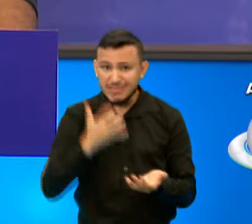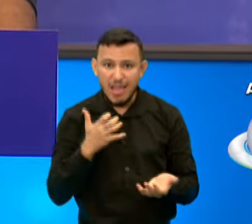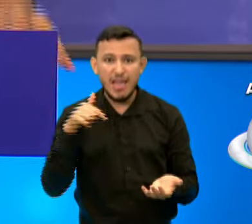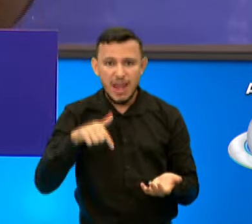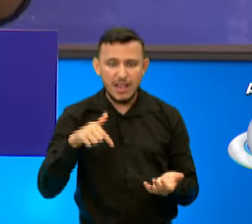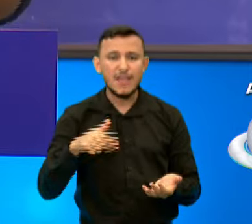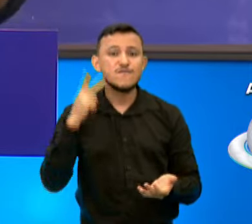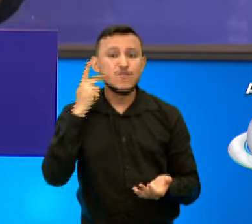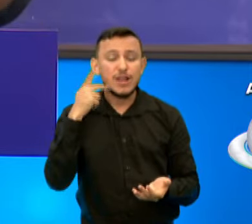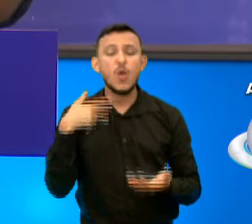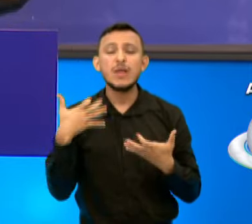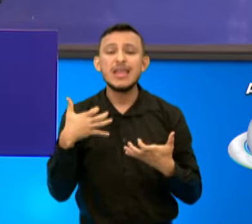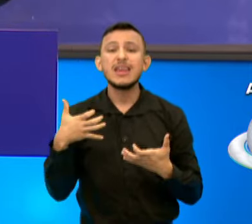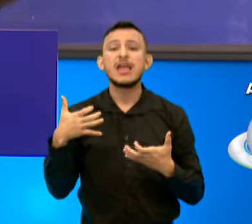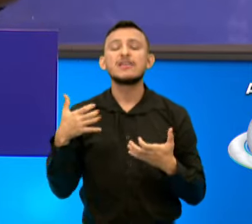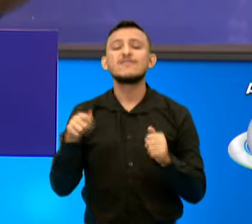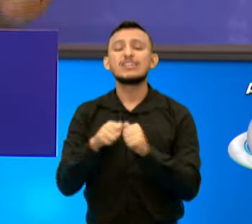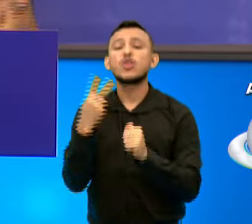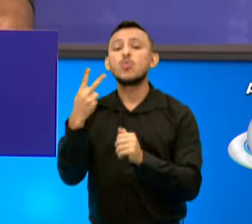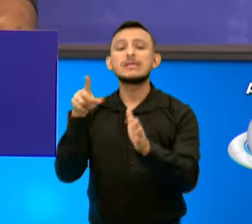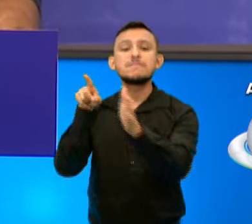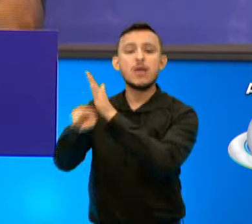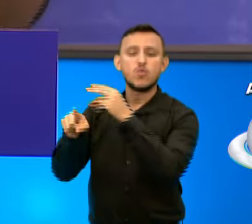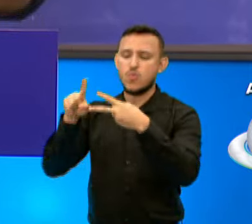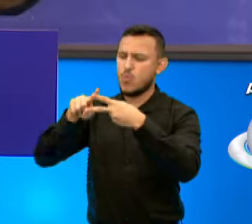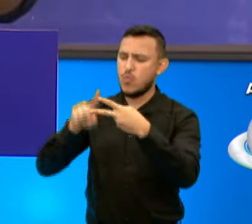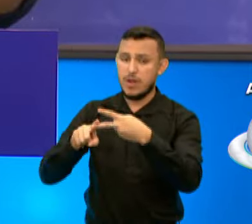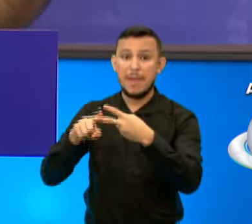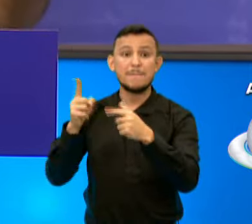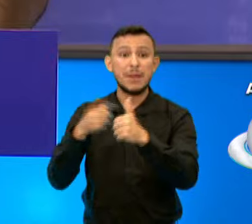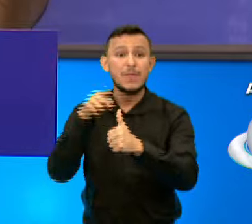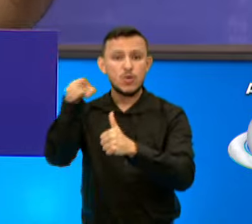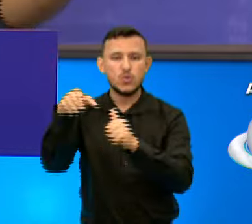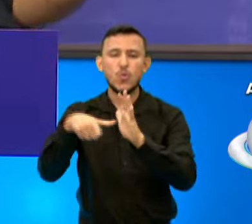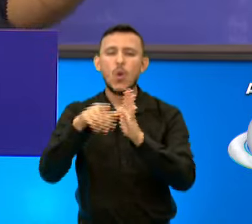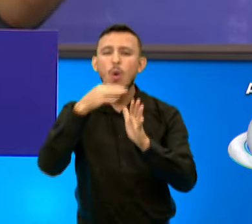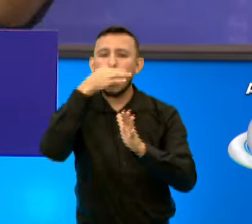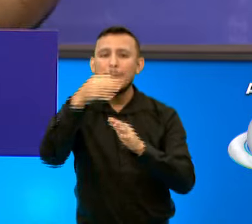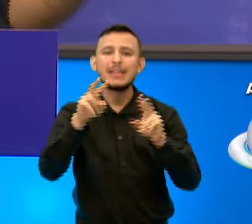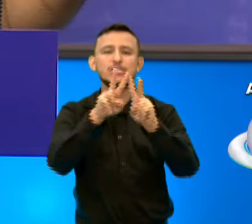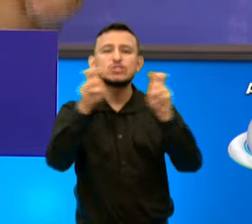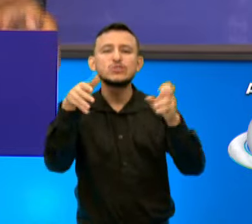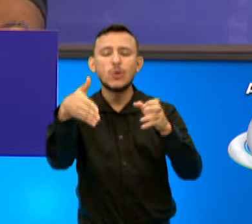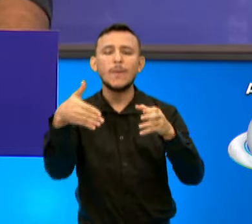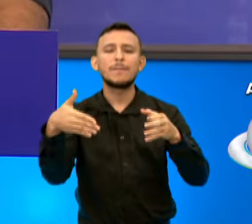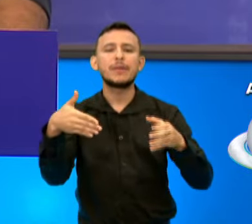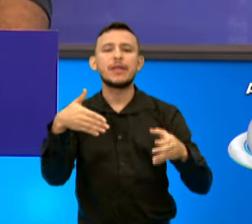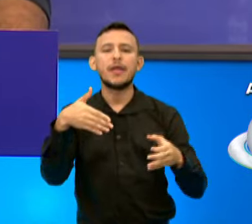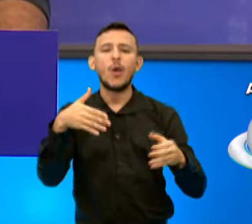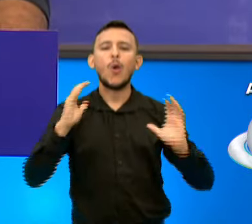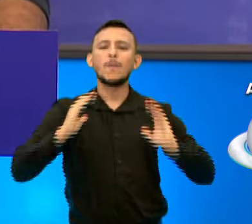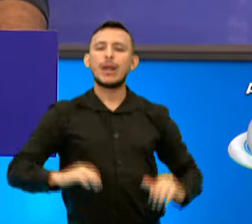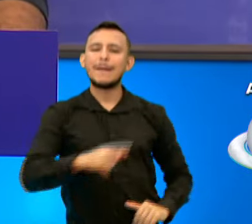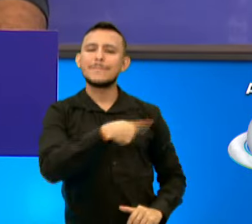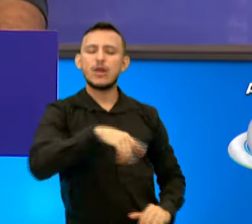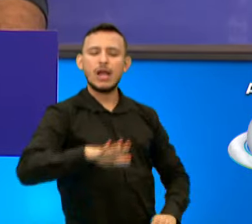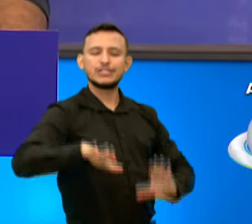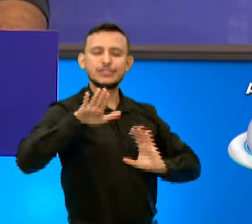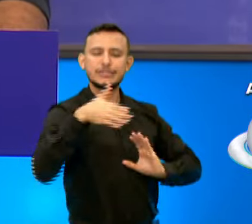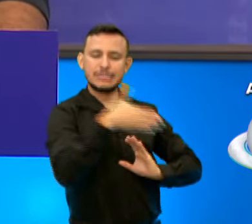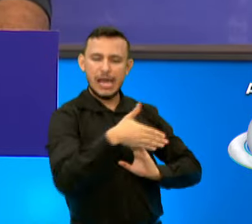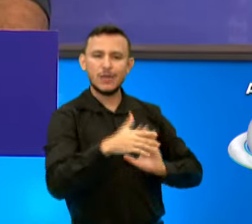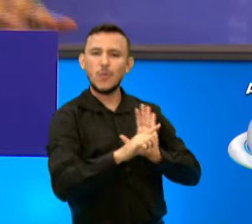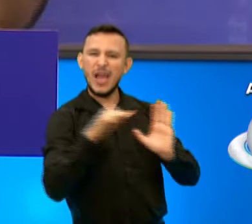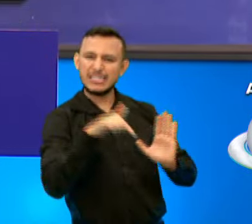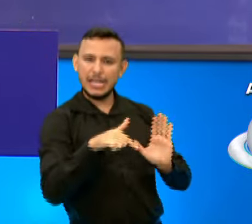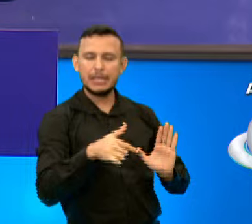fazer sobre o Fortaleza. Queria te fazer duas perguntas para falar a verdade. Primeiro que você comentasse um pouco dessa postura desses candidatos que se apresentaram aqui